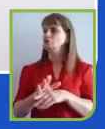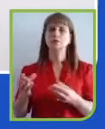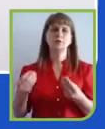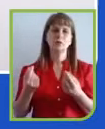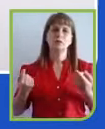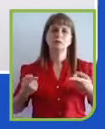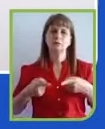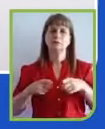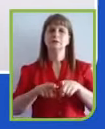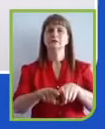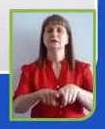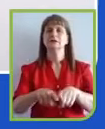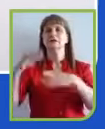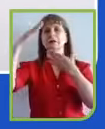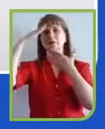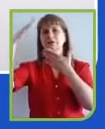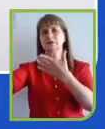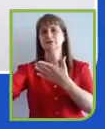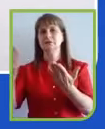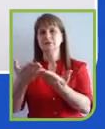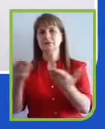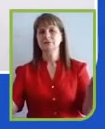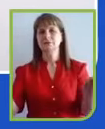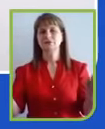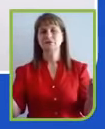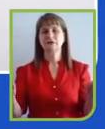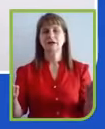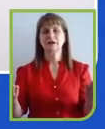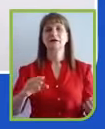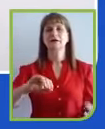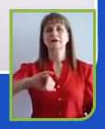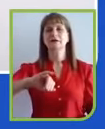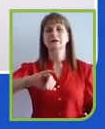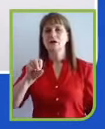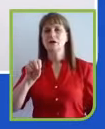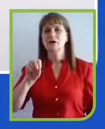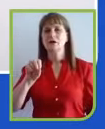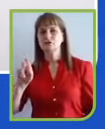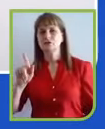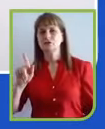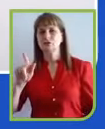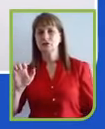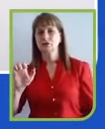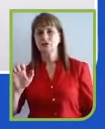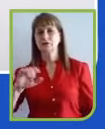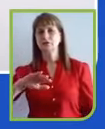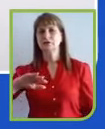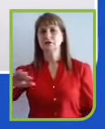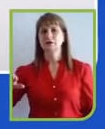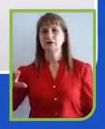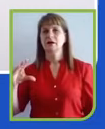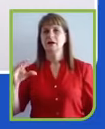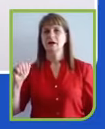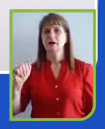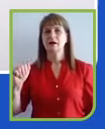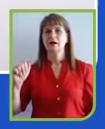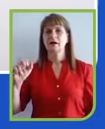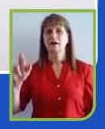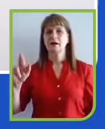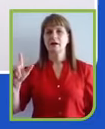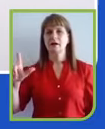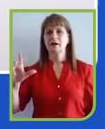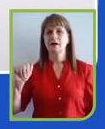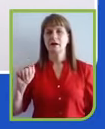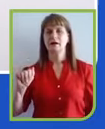Agradecer aos meus colegas aqui, o Jorge, a Carla e o Renato. Sem dúvida nenhuma, vocês a brilhantam